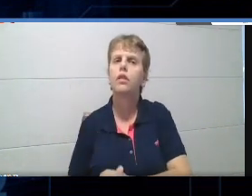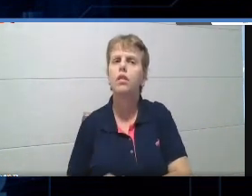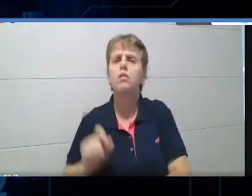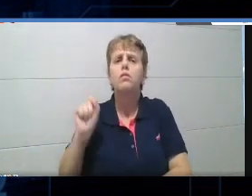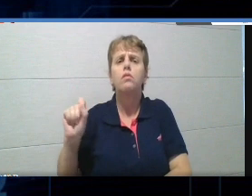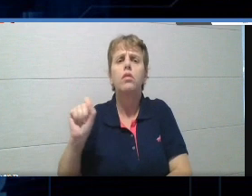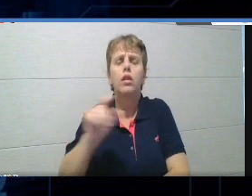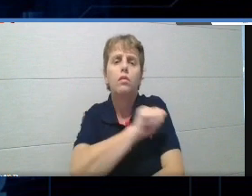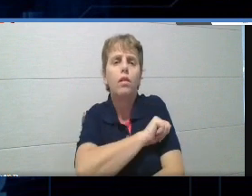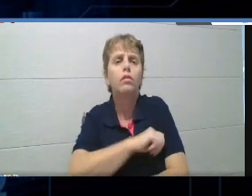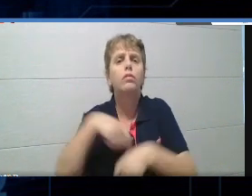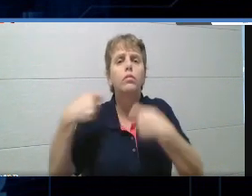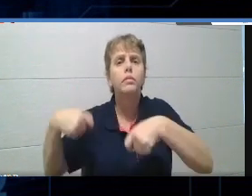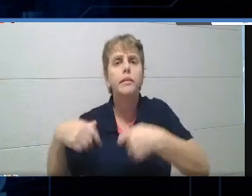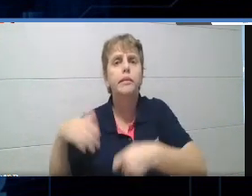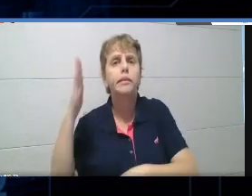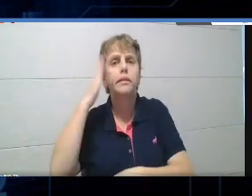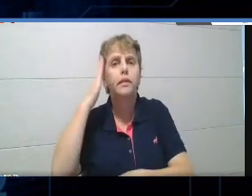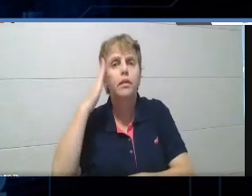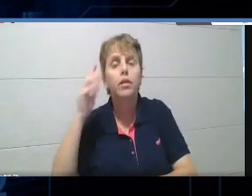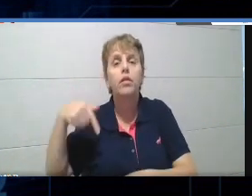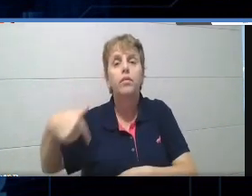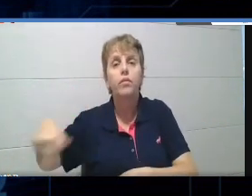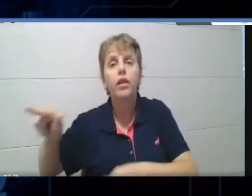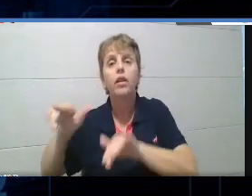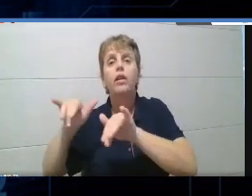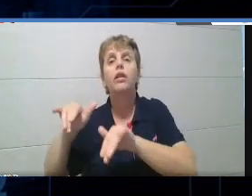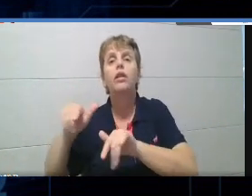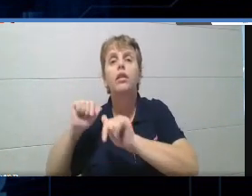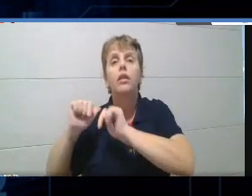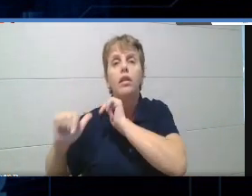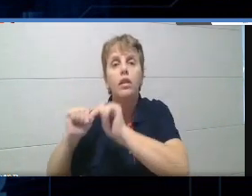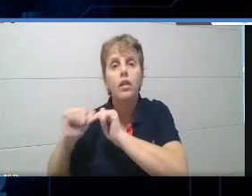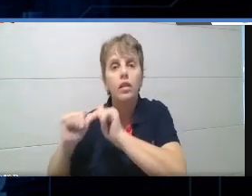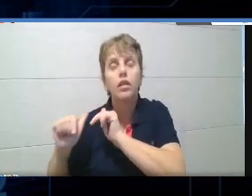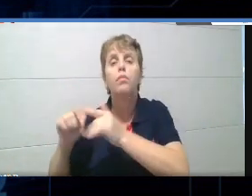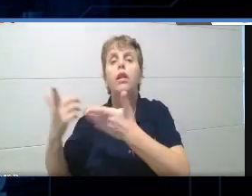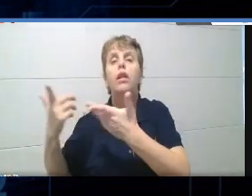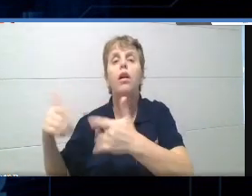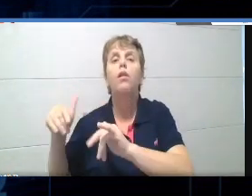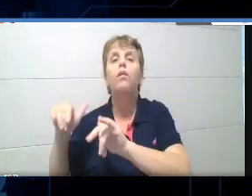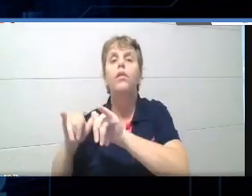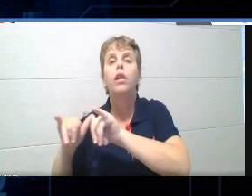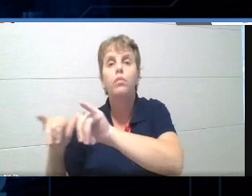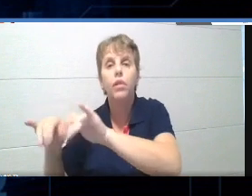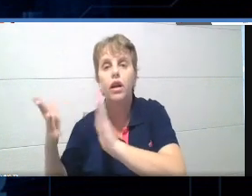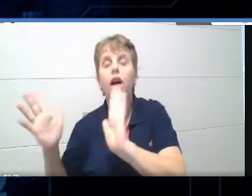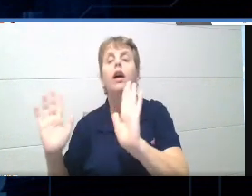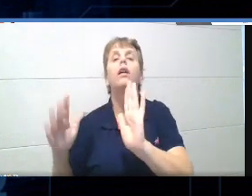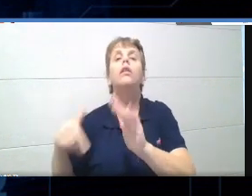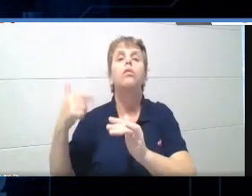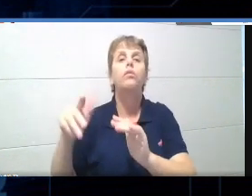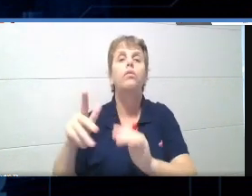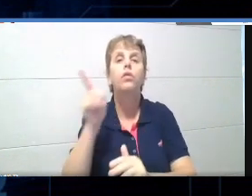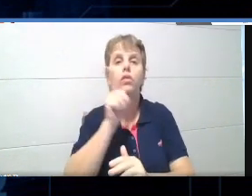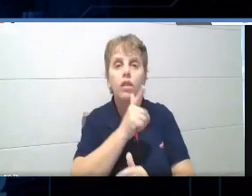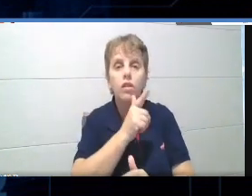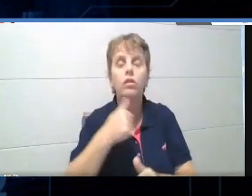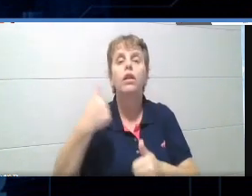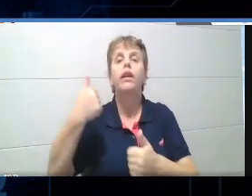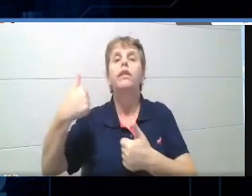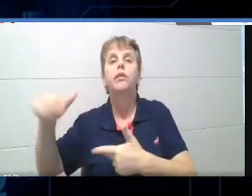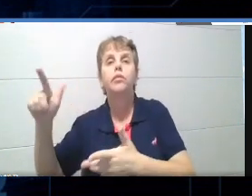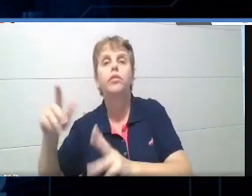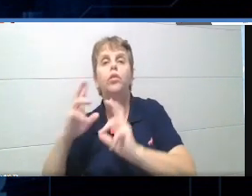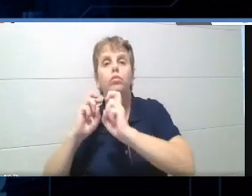seu aluno vai precisar saber quando ele for no mercado, para quando ele for na cantina da escola, para quando ele estiver lidando com as pessoas no ônibus, né, então